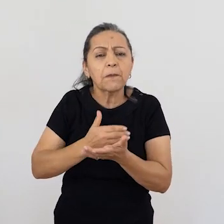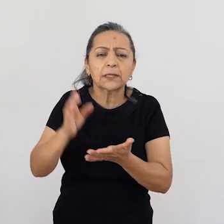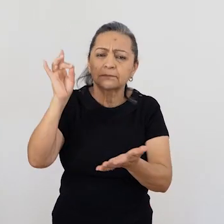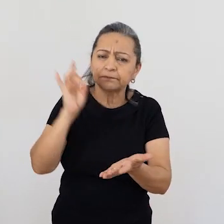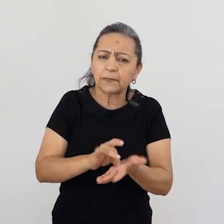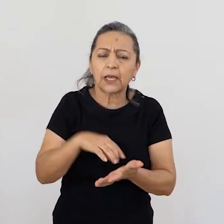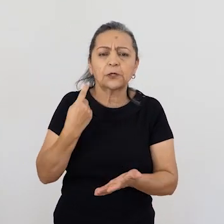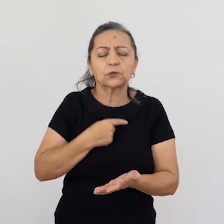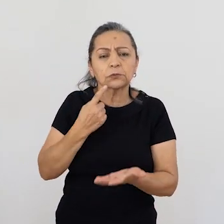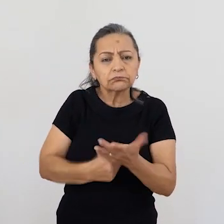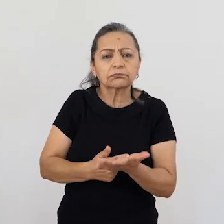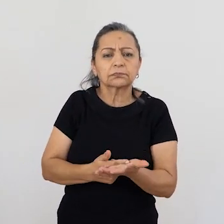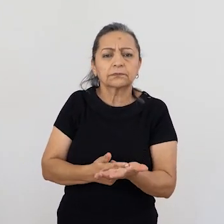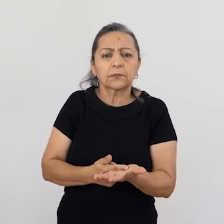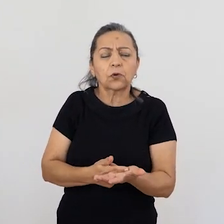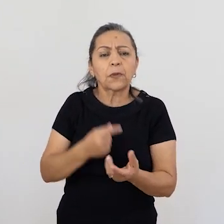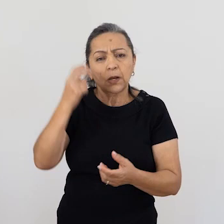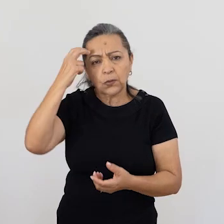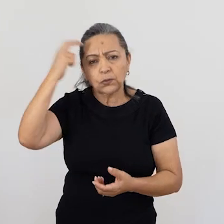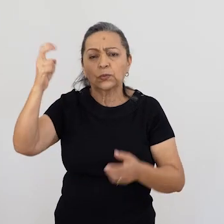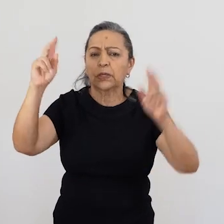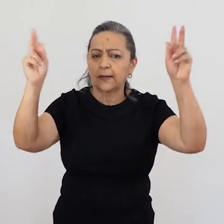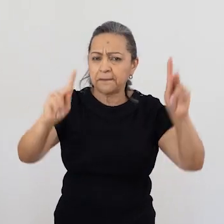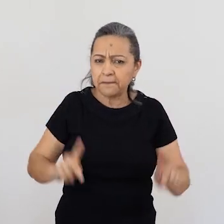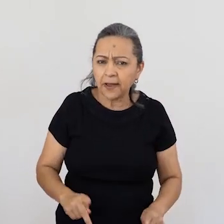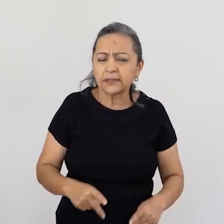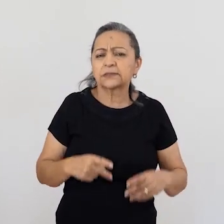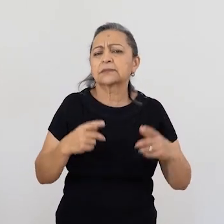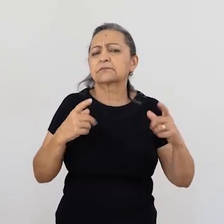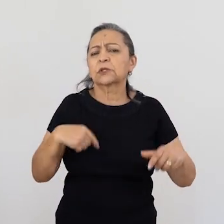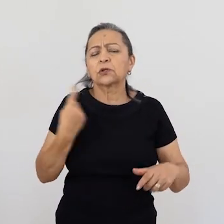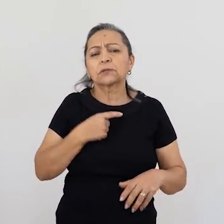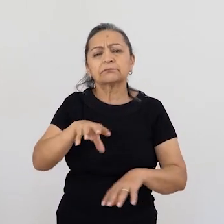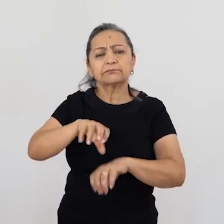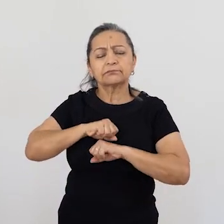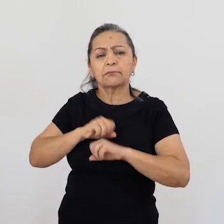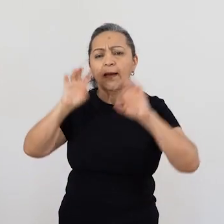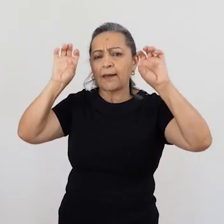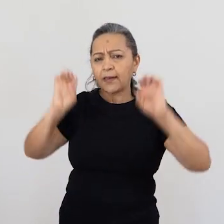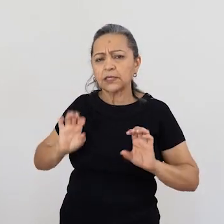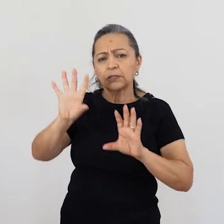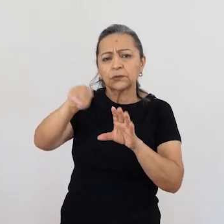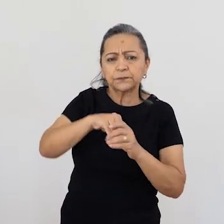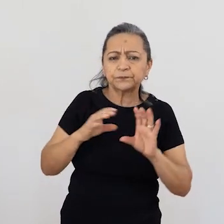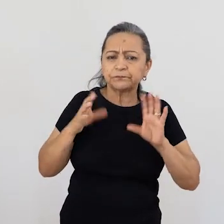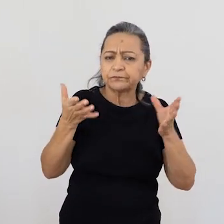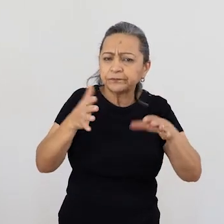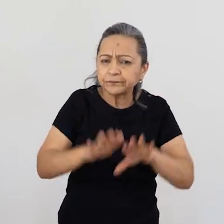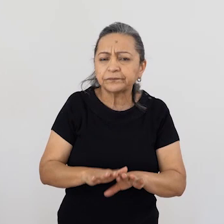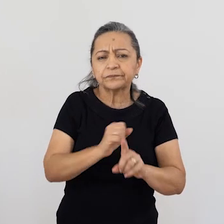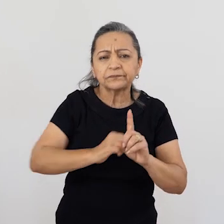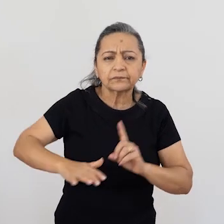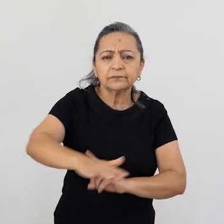aproveitar esse desafio do momento. Para expandirmos a nossa consciência e começarmos efetivamente a nos comprometer